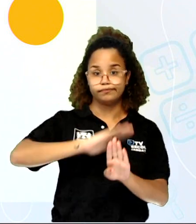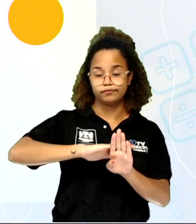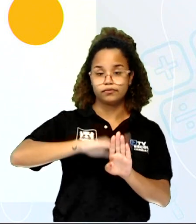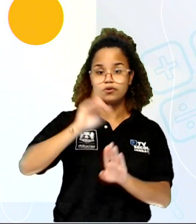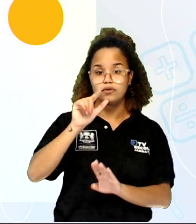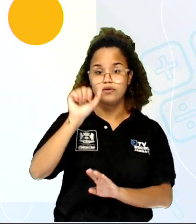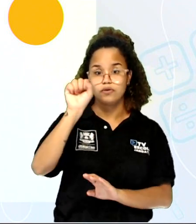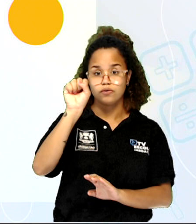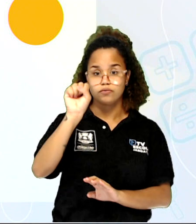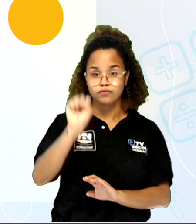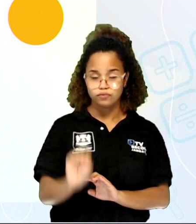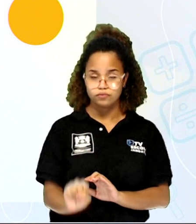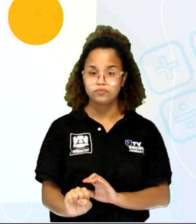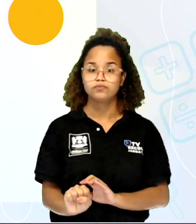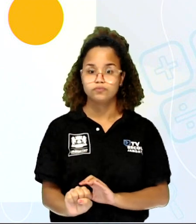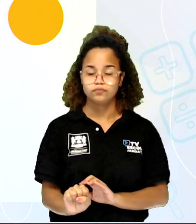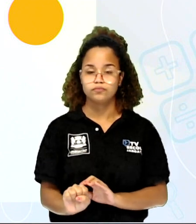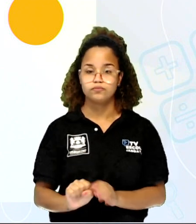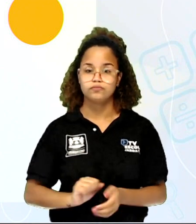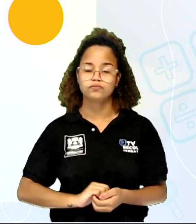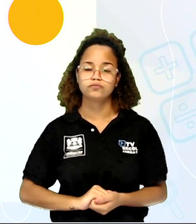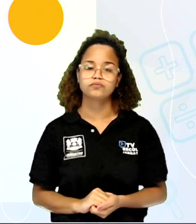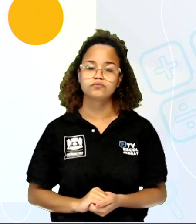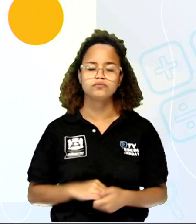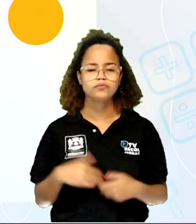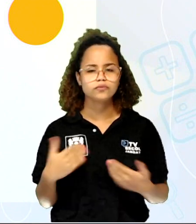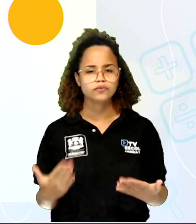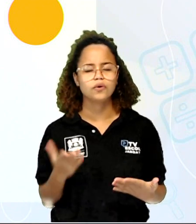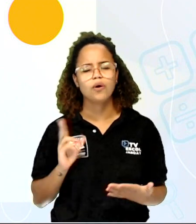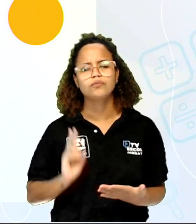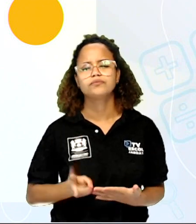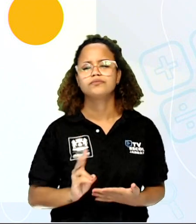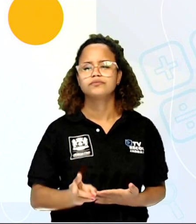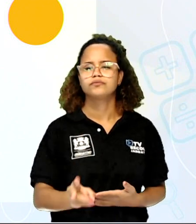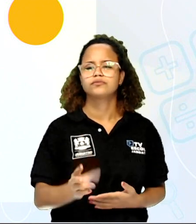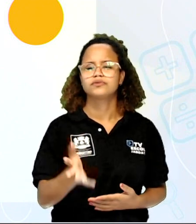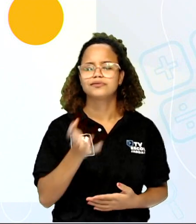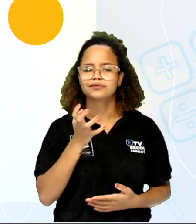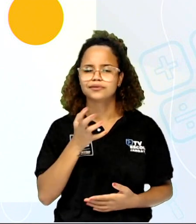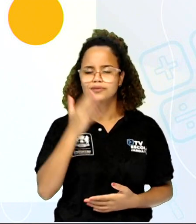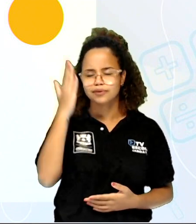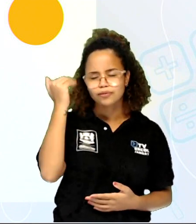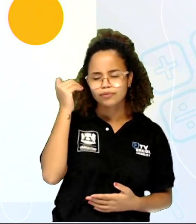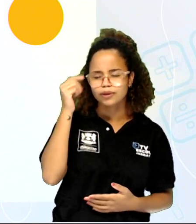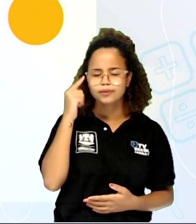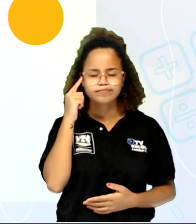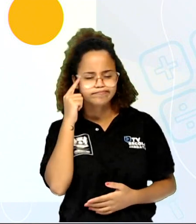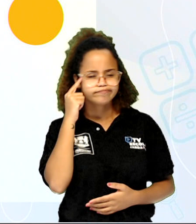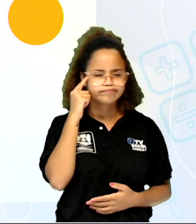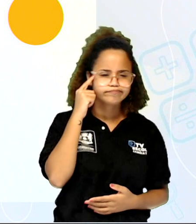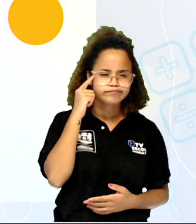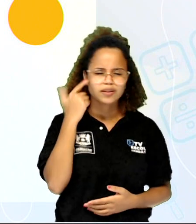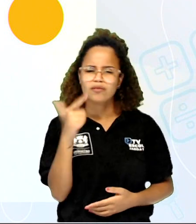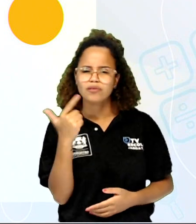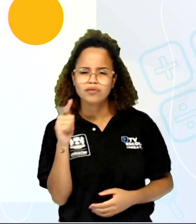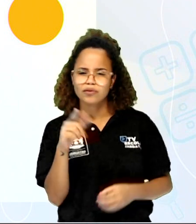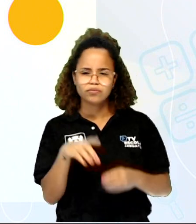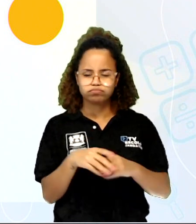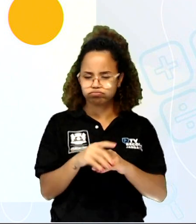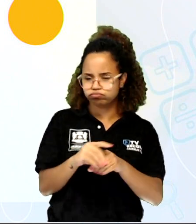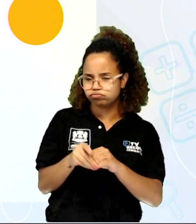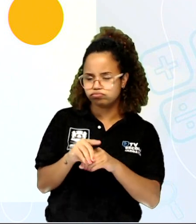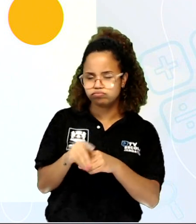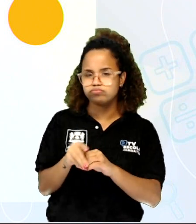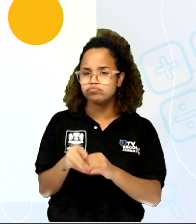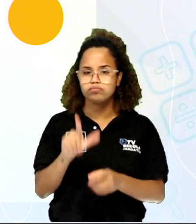seria o lado sul. Então, todas as vezes que você quiser se orientar, se você não tiver um GPS, se você